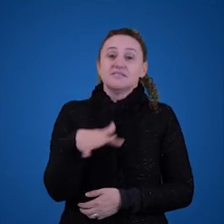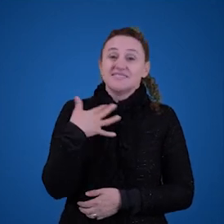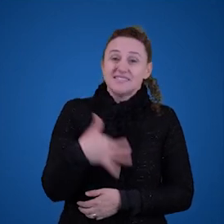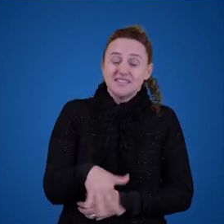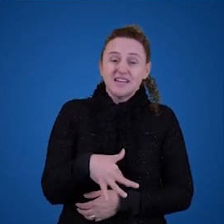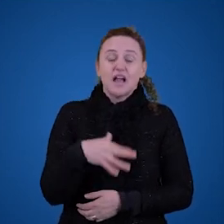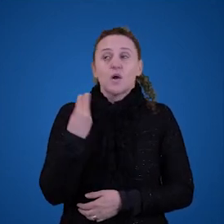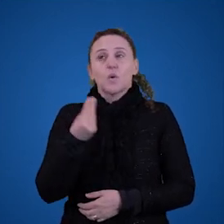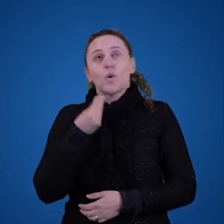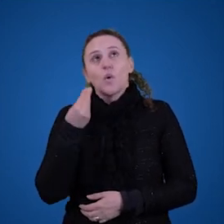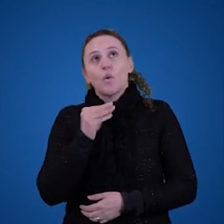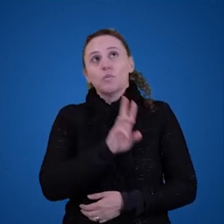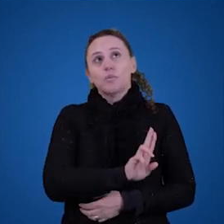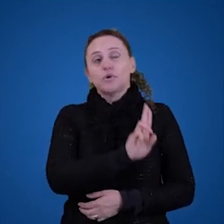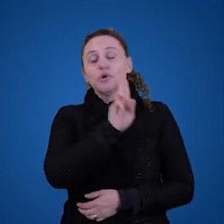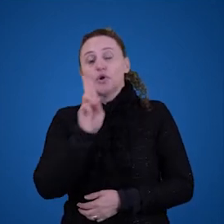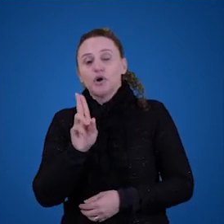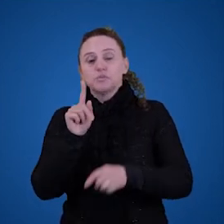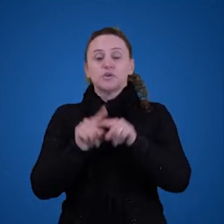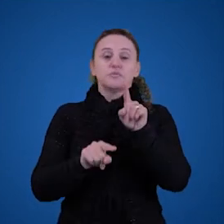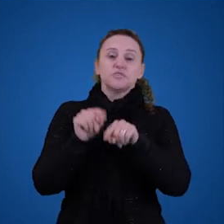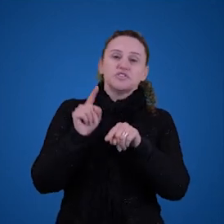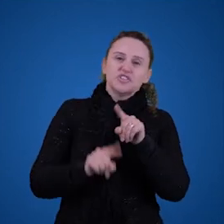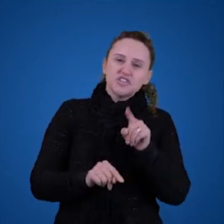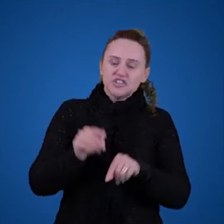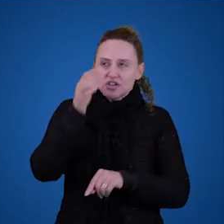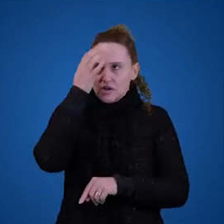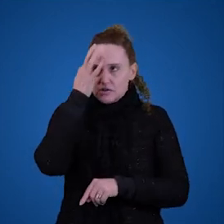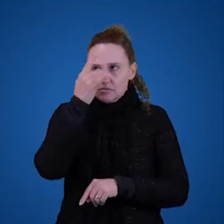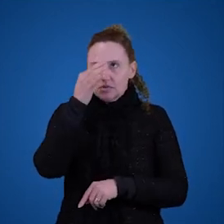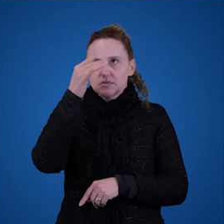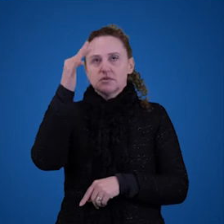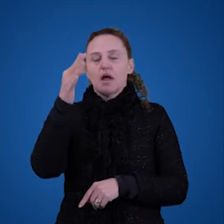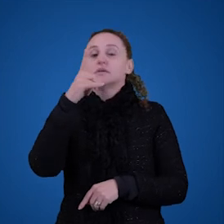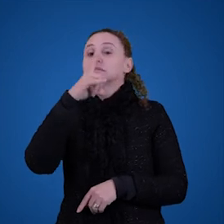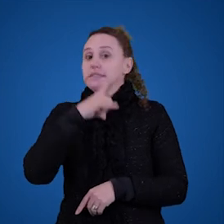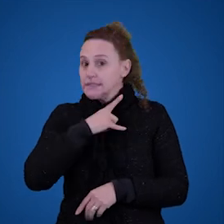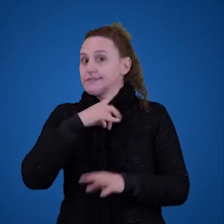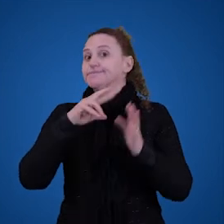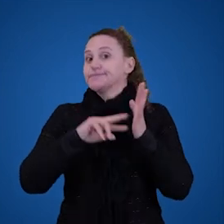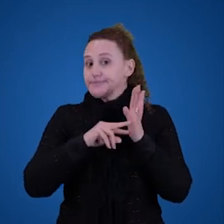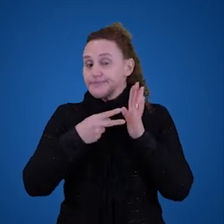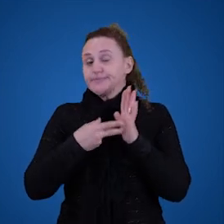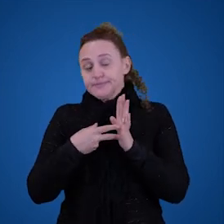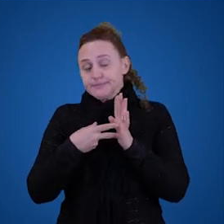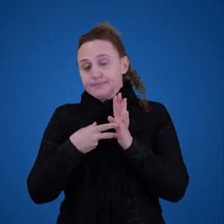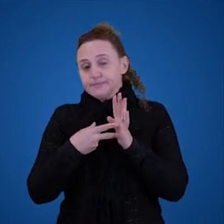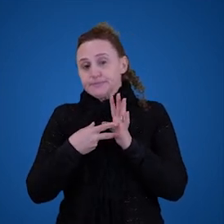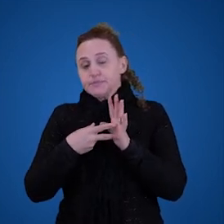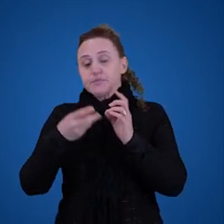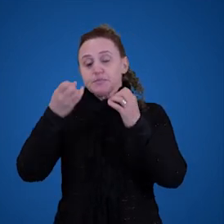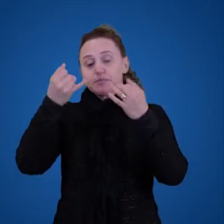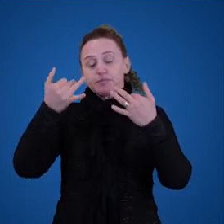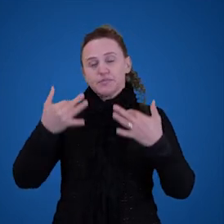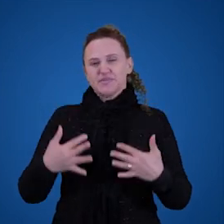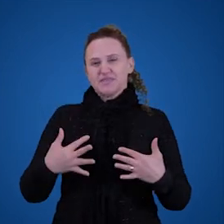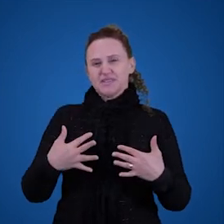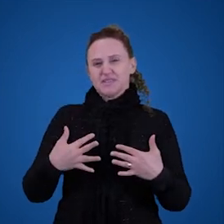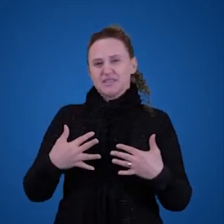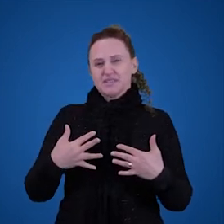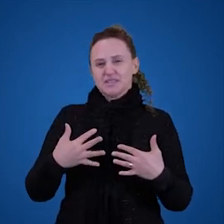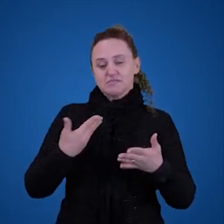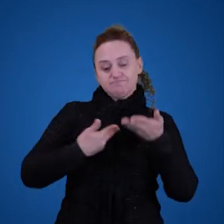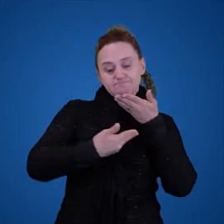objetos ficcionais tem significado ou descrições definidas que envolvem